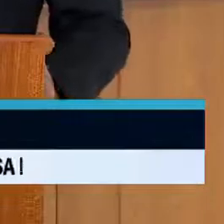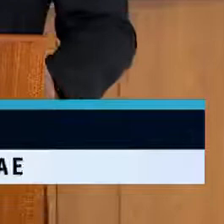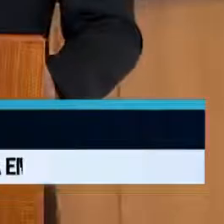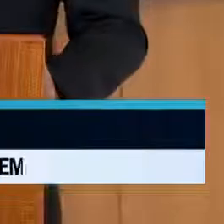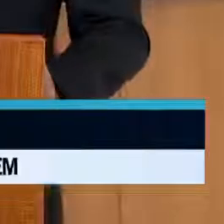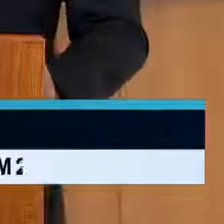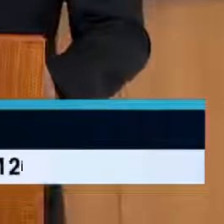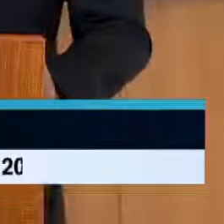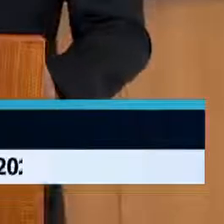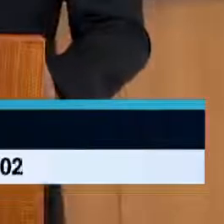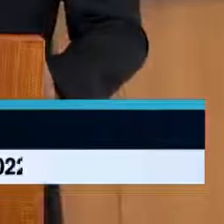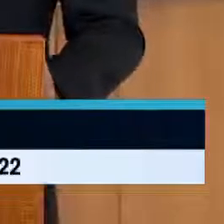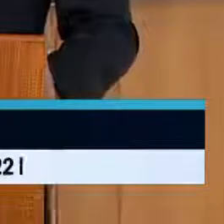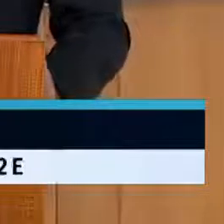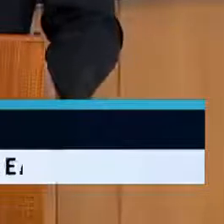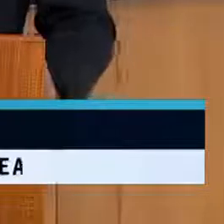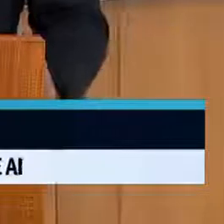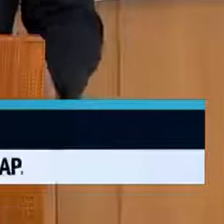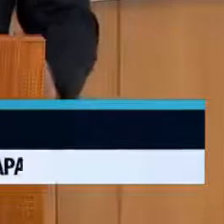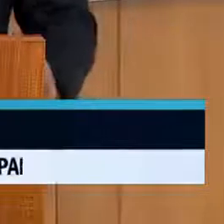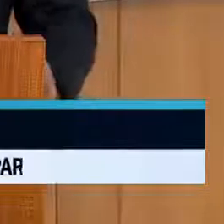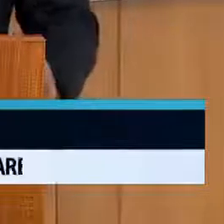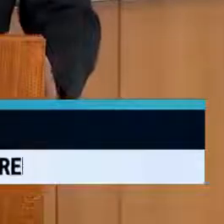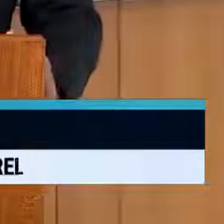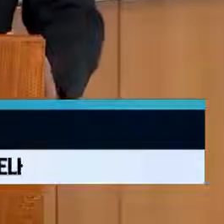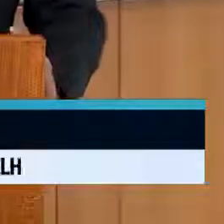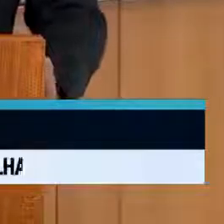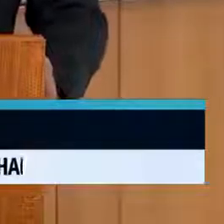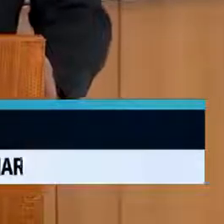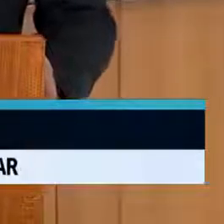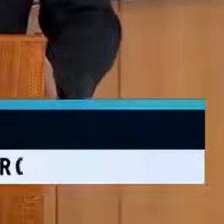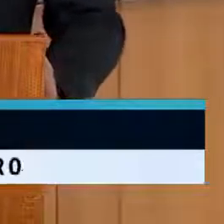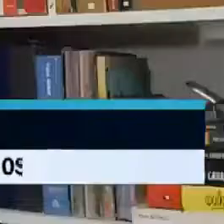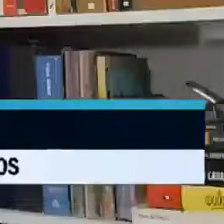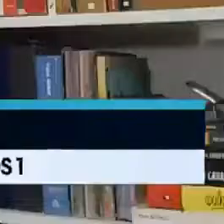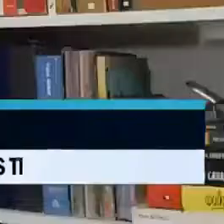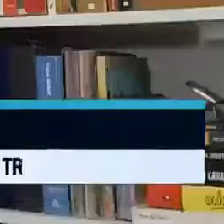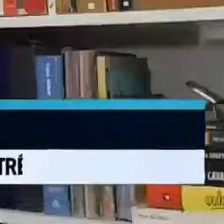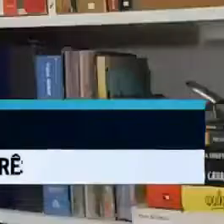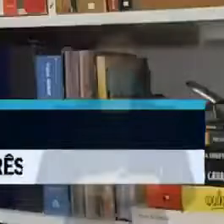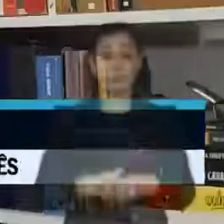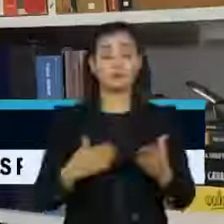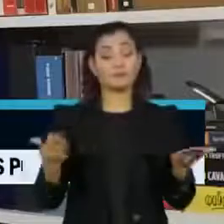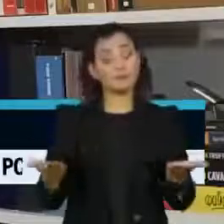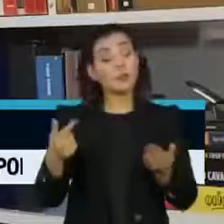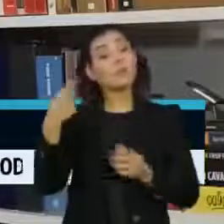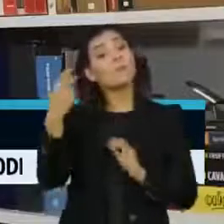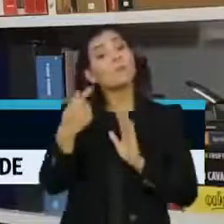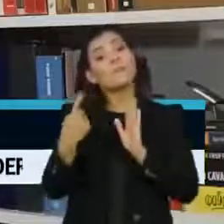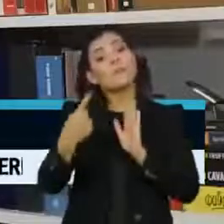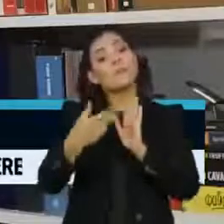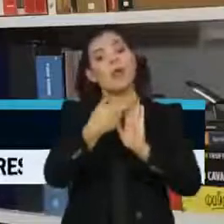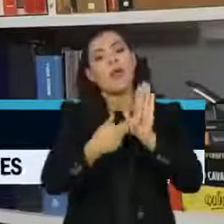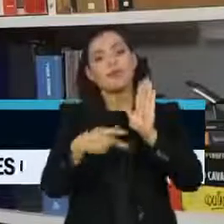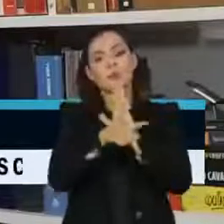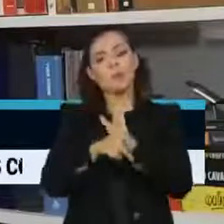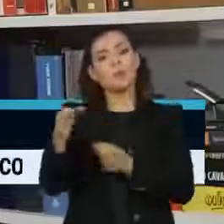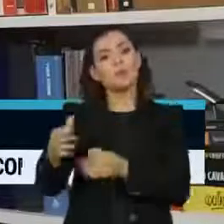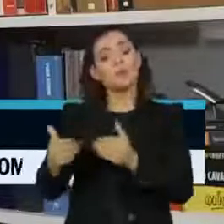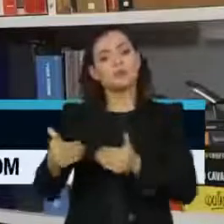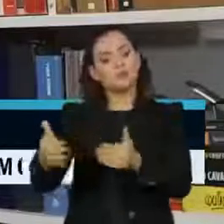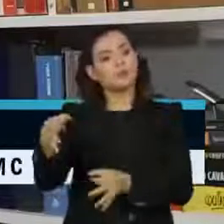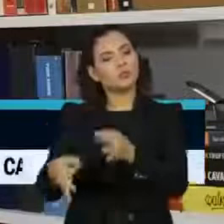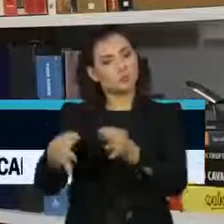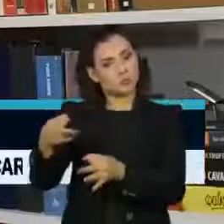melhor adequá-lo ao objetivo ao qual você traçou. A primeira medida do novo ministro da Justiça foi